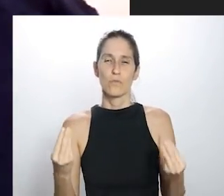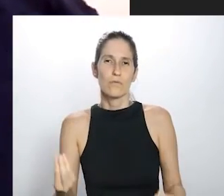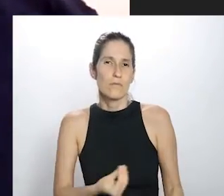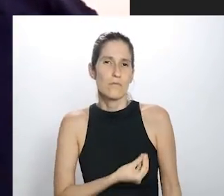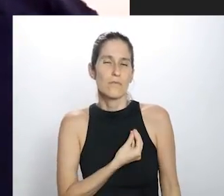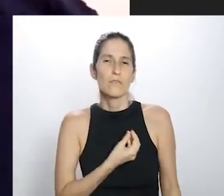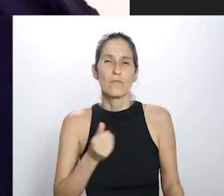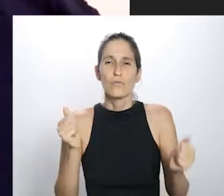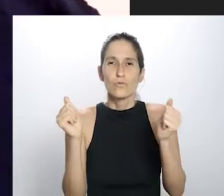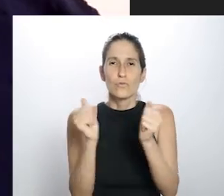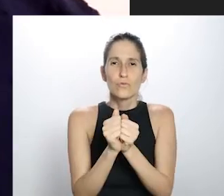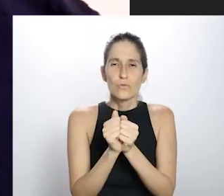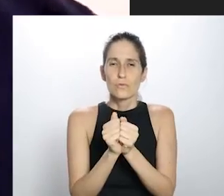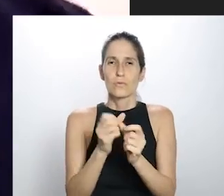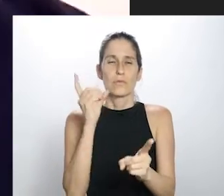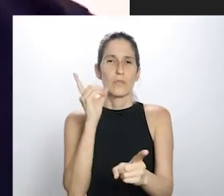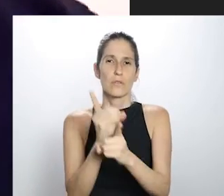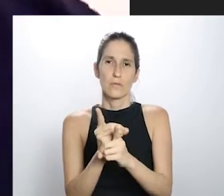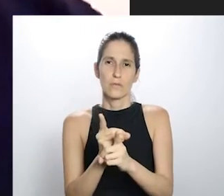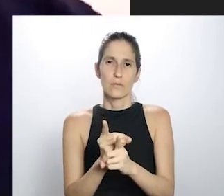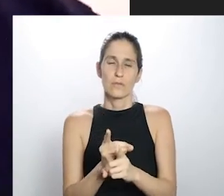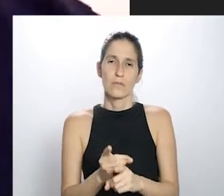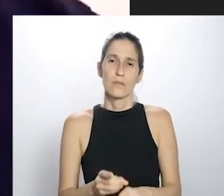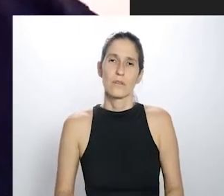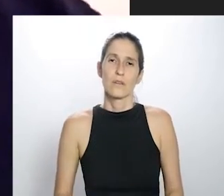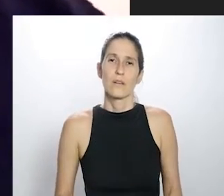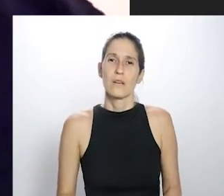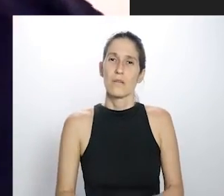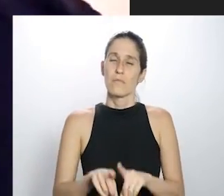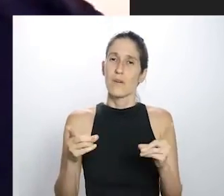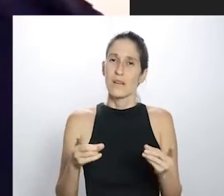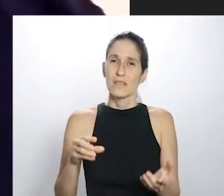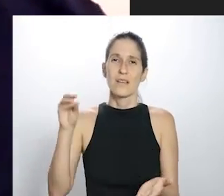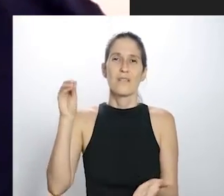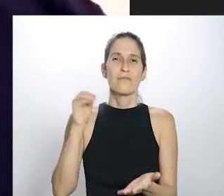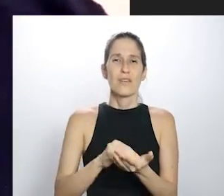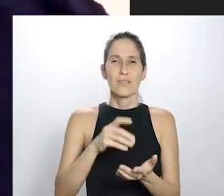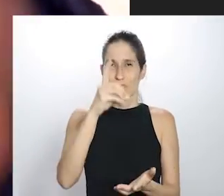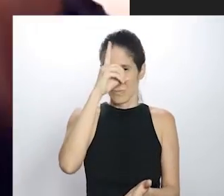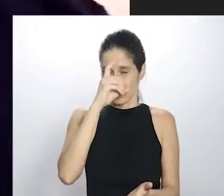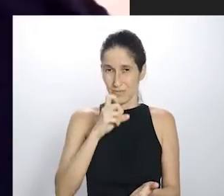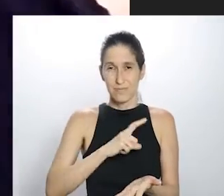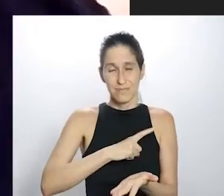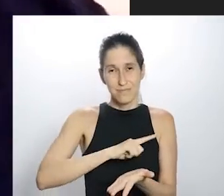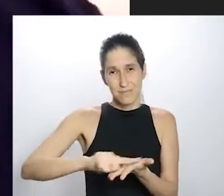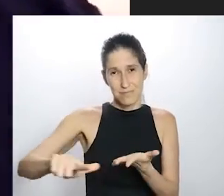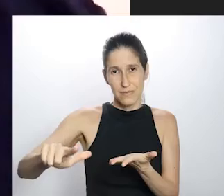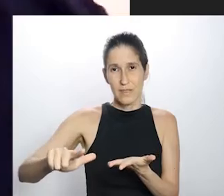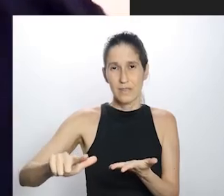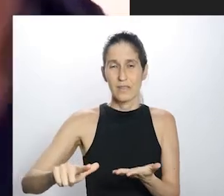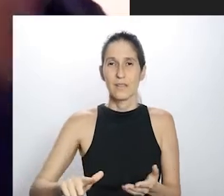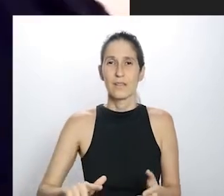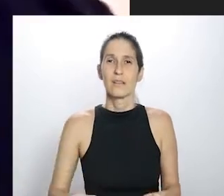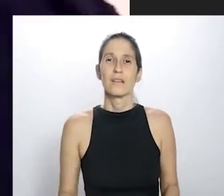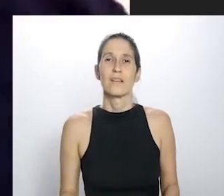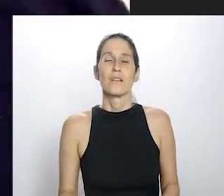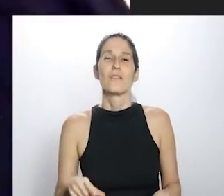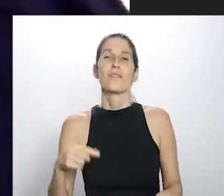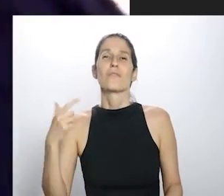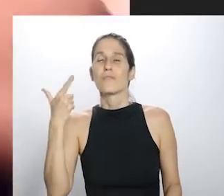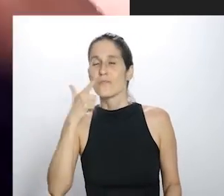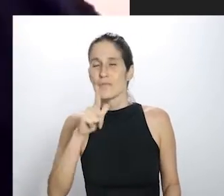essa ausência acabou transformando a gente numa espécie, os nossos trabalhos numa espécie de